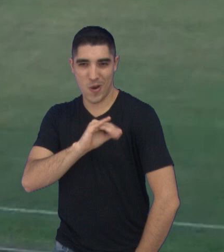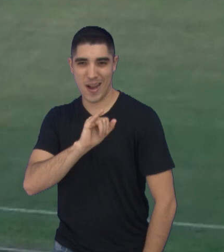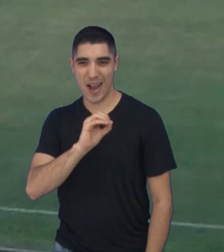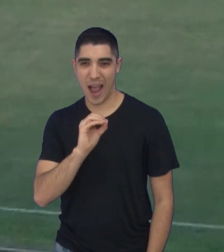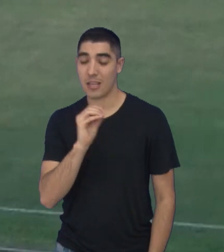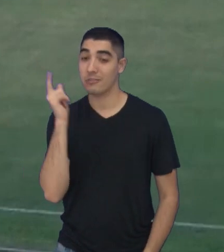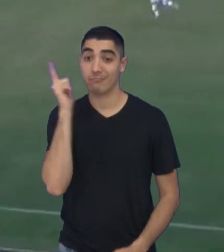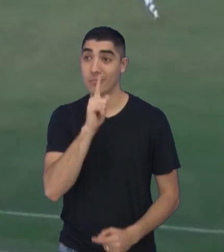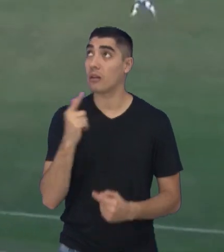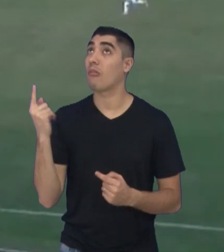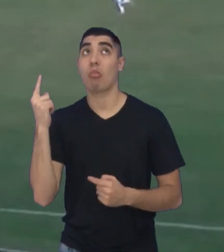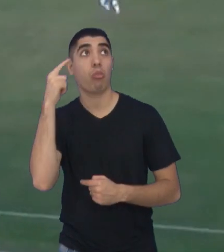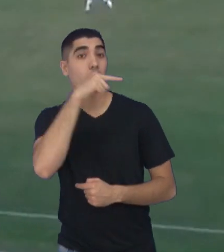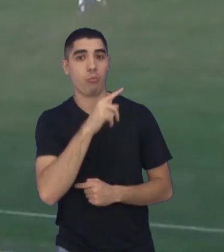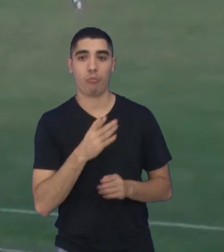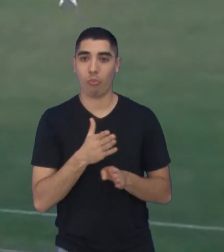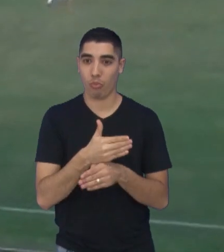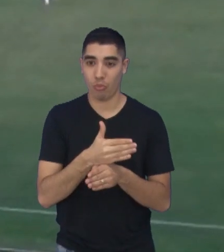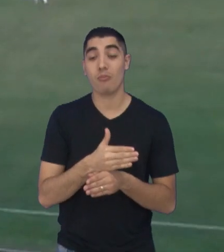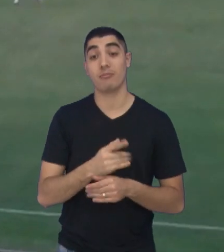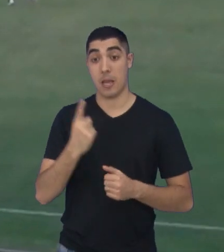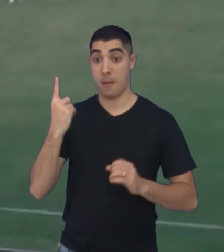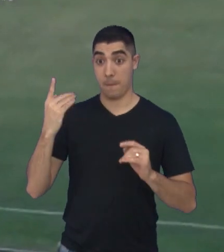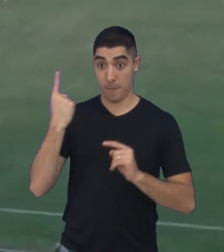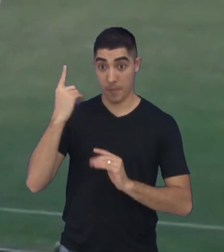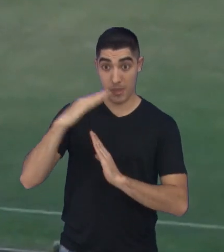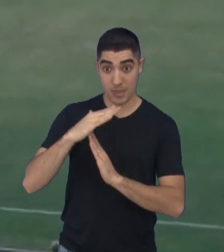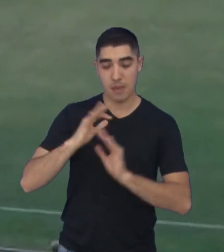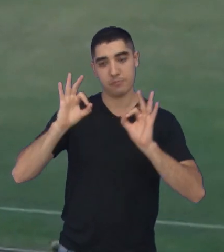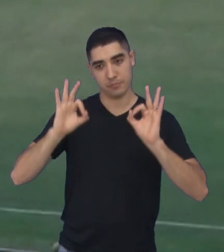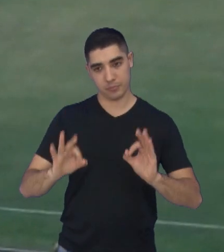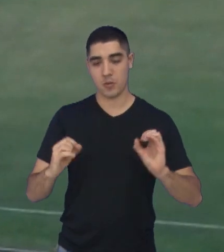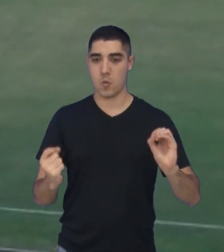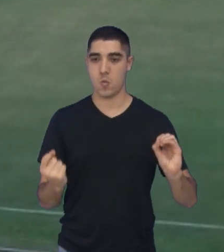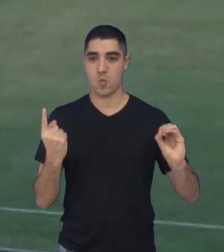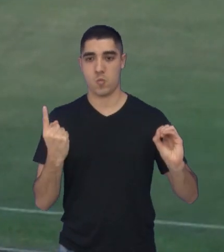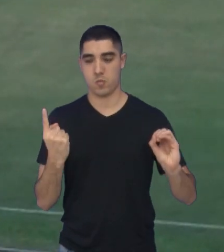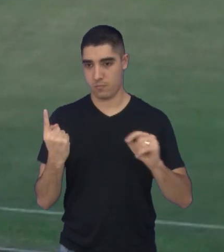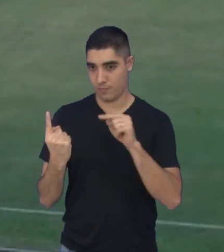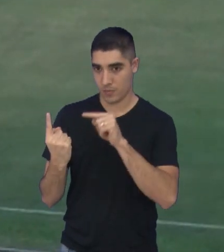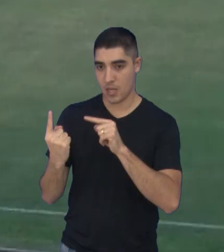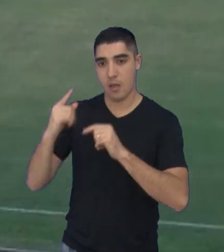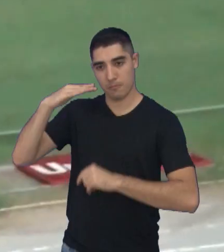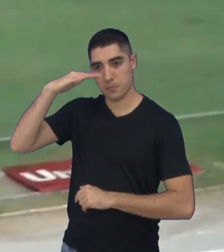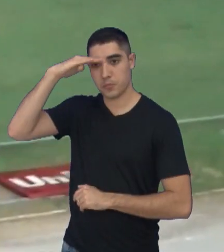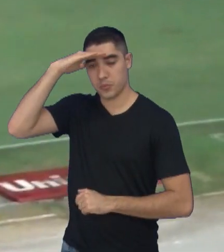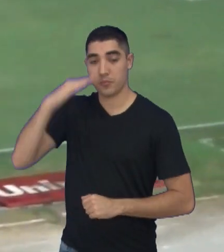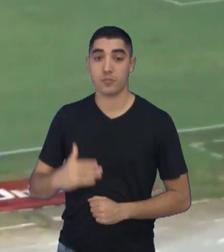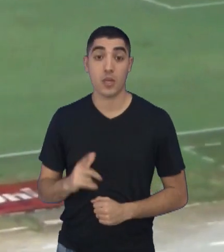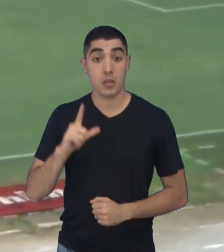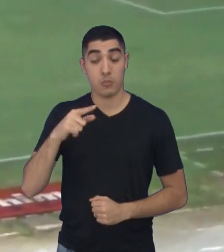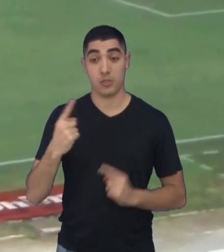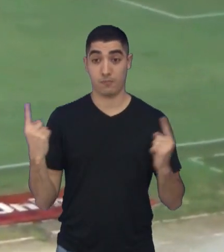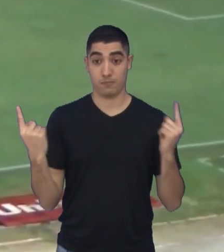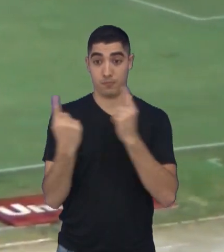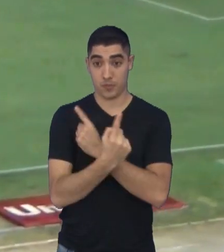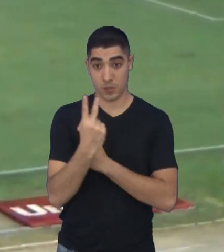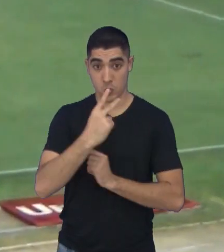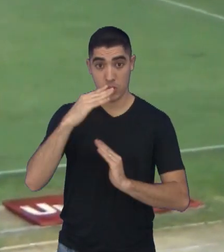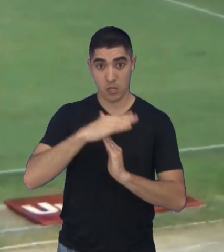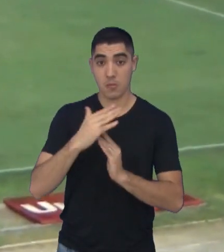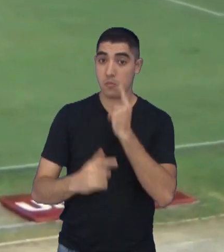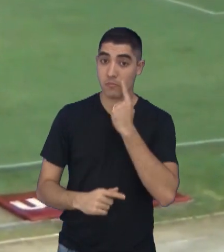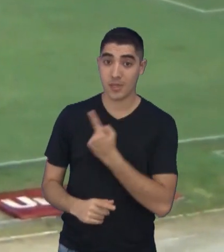Brandão colocou para o fundo das redes. Placar do primeiro tempo, 1 a 0, Pouso Alegre no São José. Já na segunda etapa, você vai ver aí, o